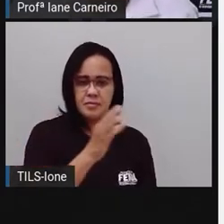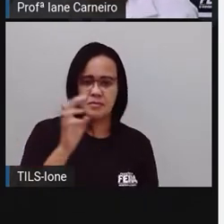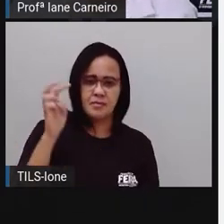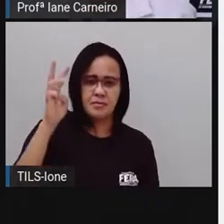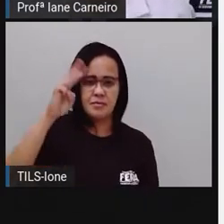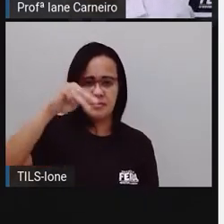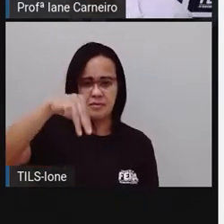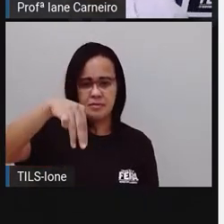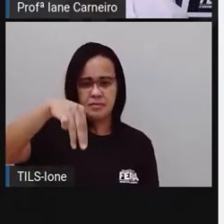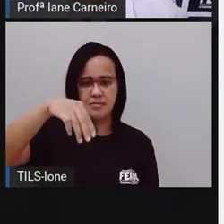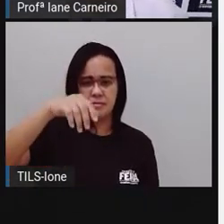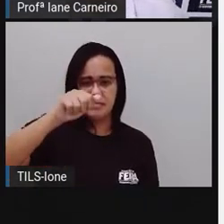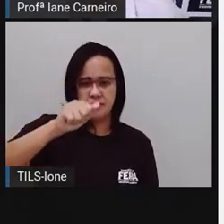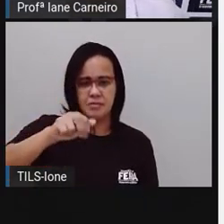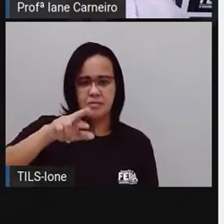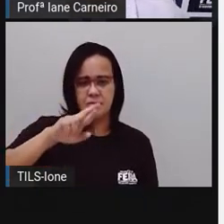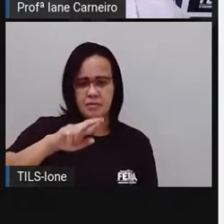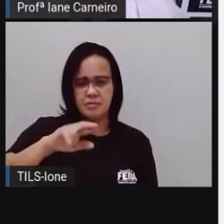Princesa Maribel.